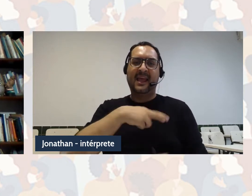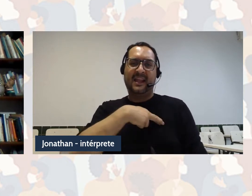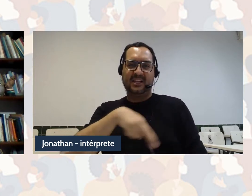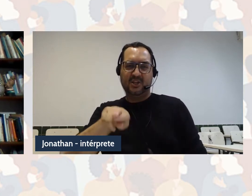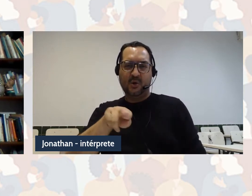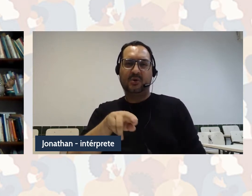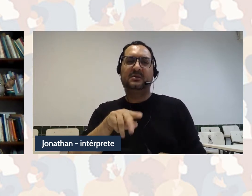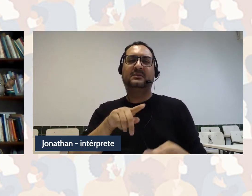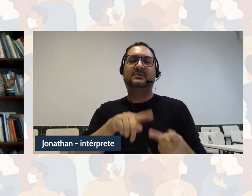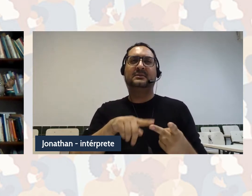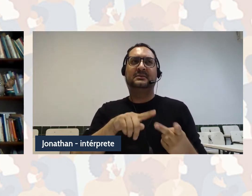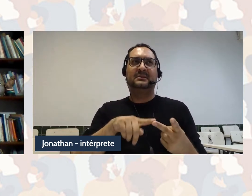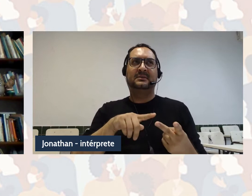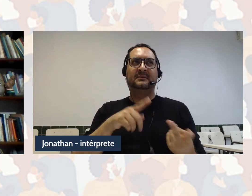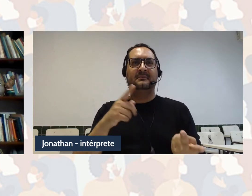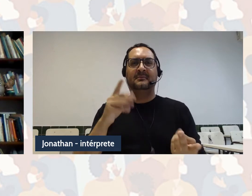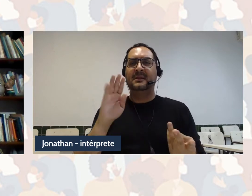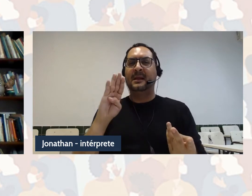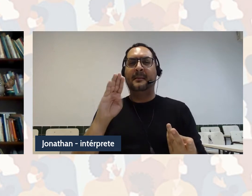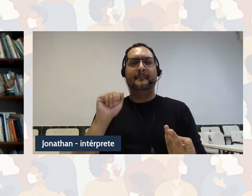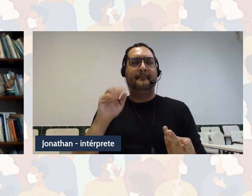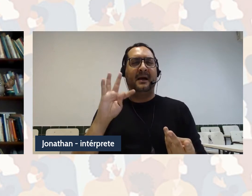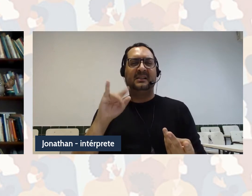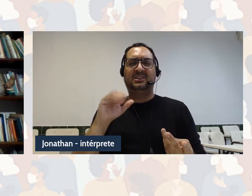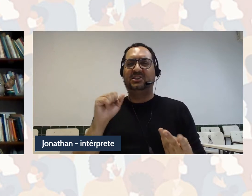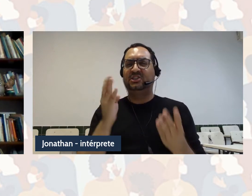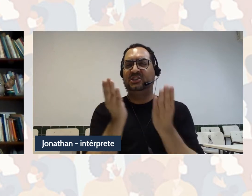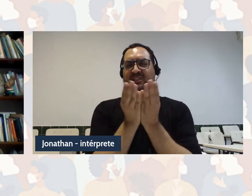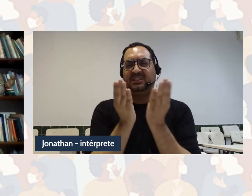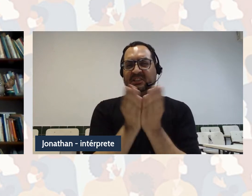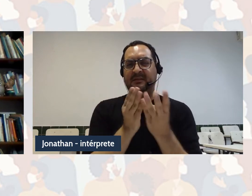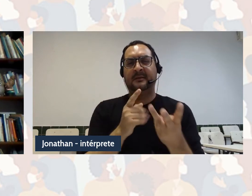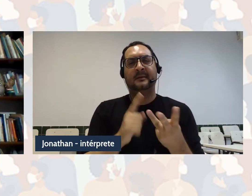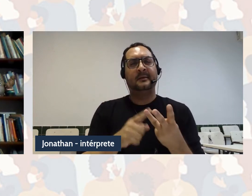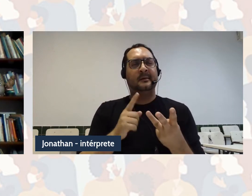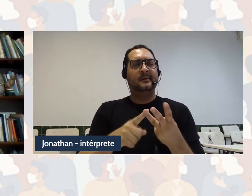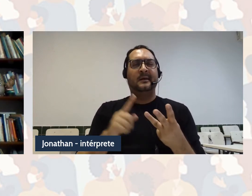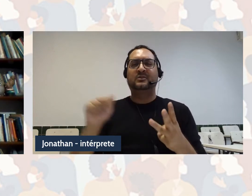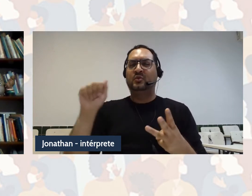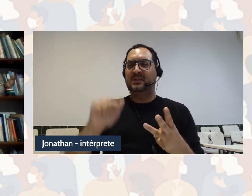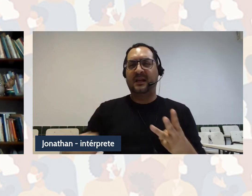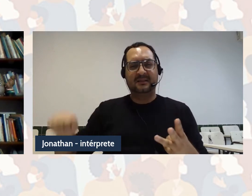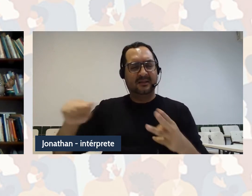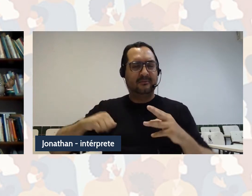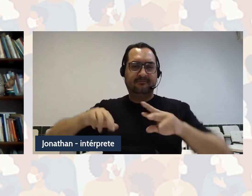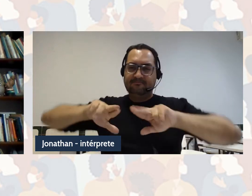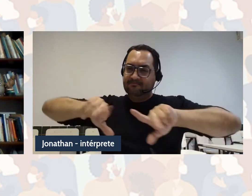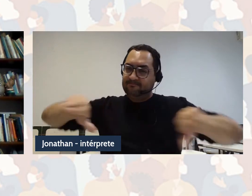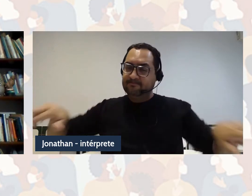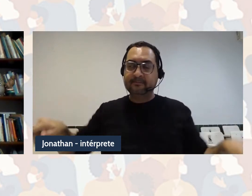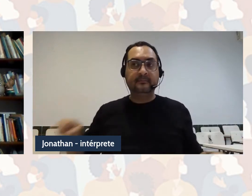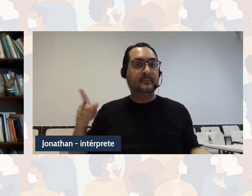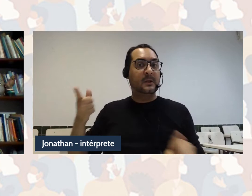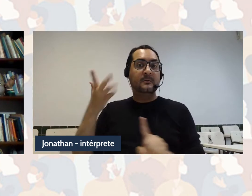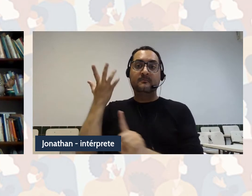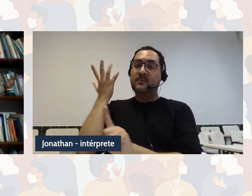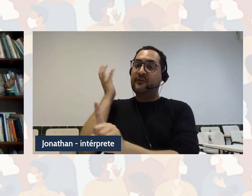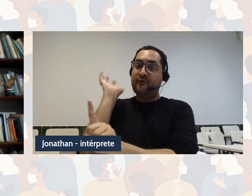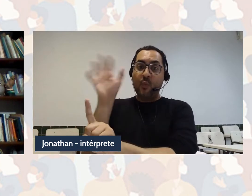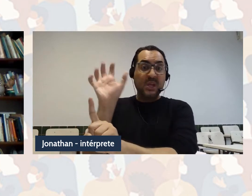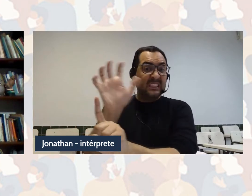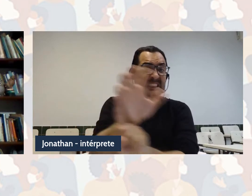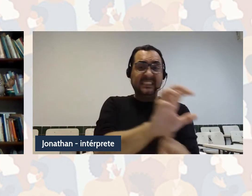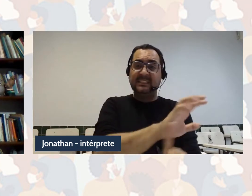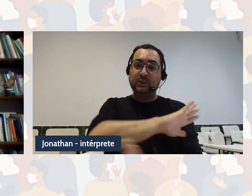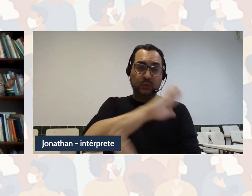partidistas, associacionistas, em geral, as relações entre os povos, os sentidos de vida e etc. Por isso, se